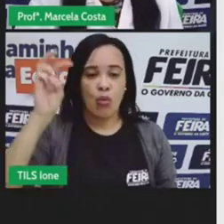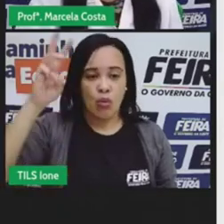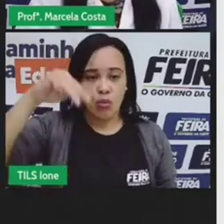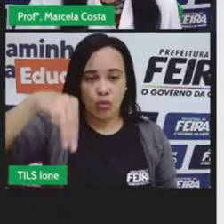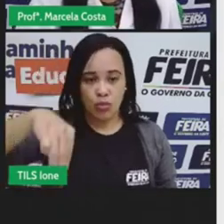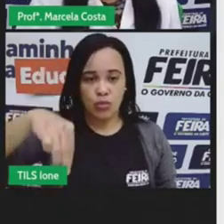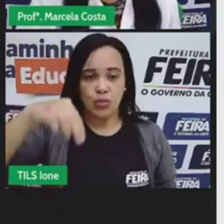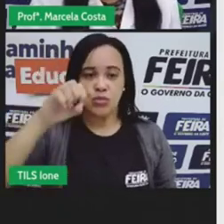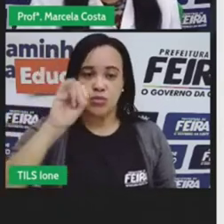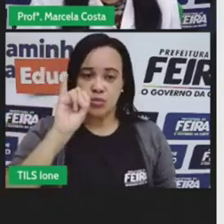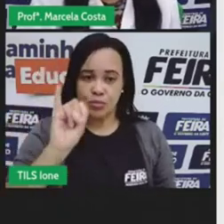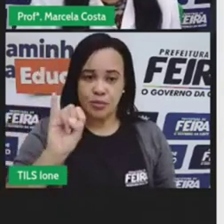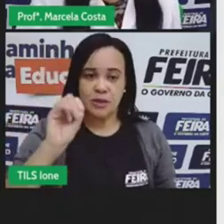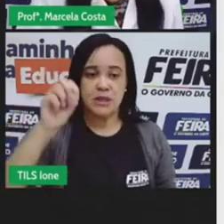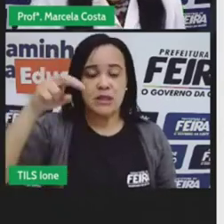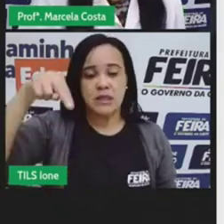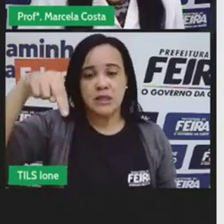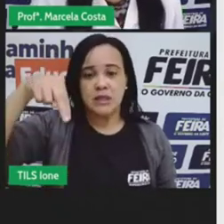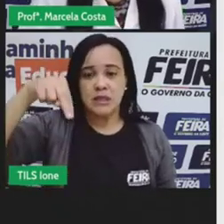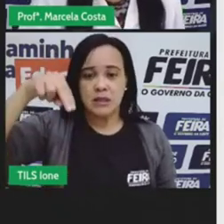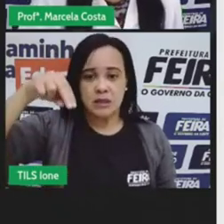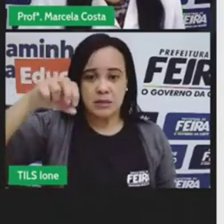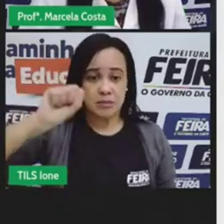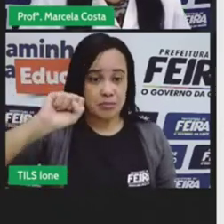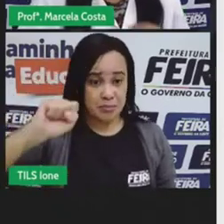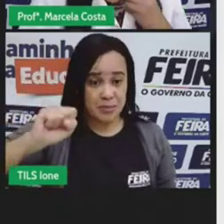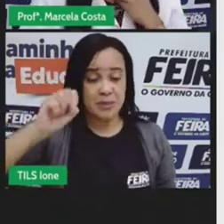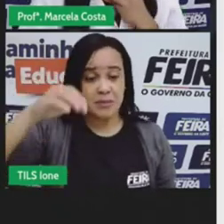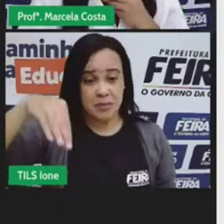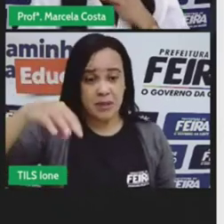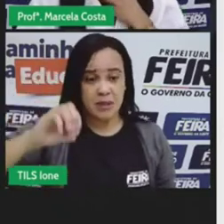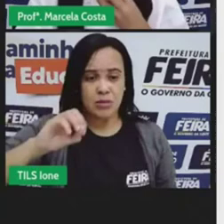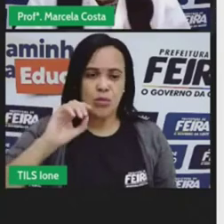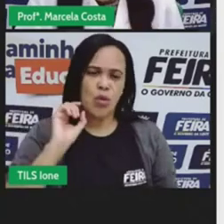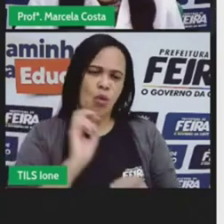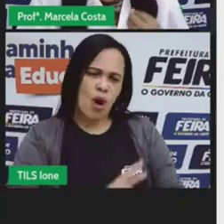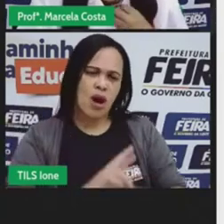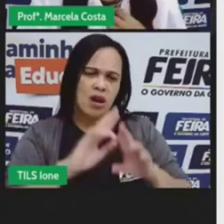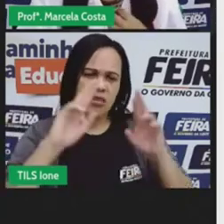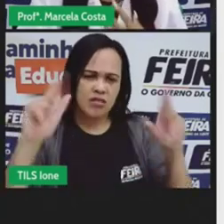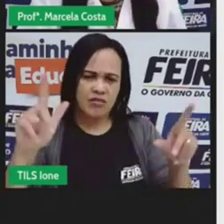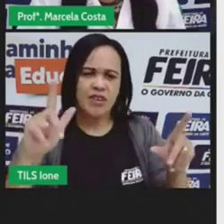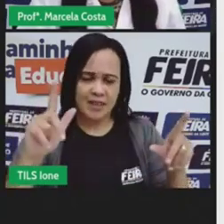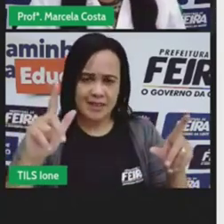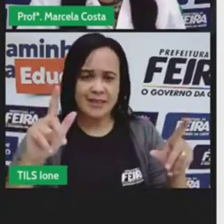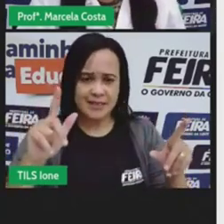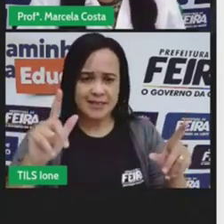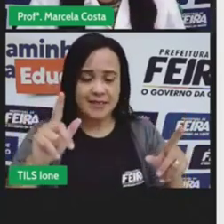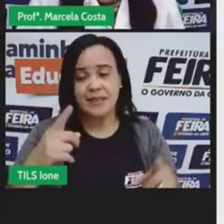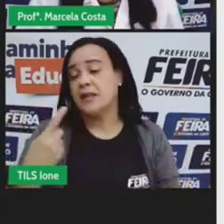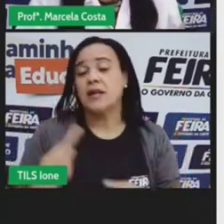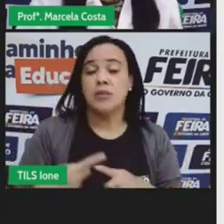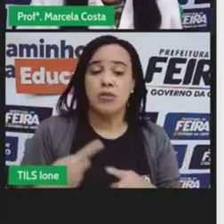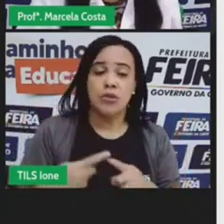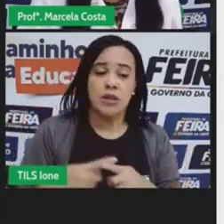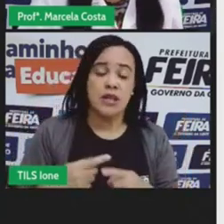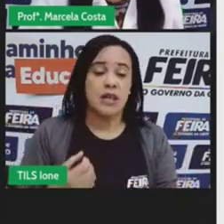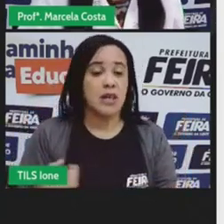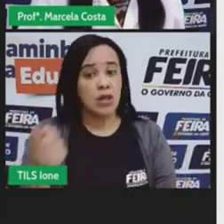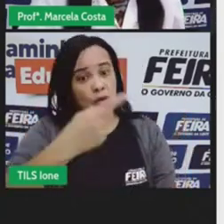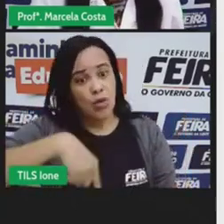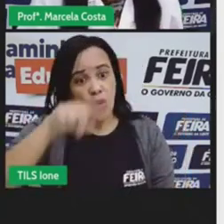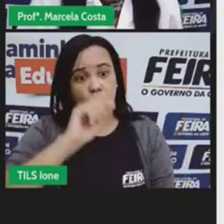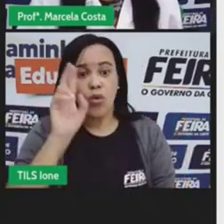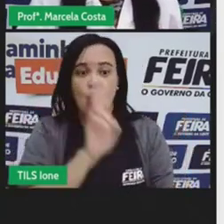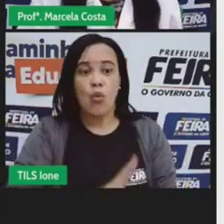de consumo. A gente consome produtos e serviços. A gente consome água.